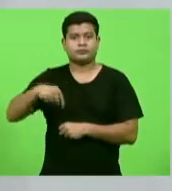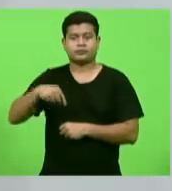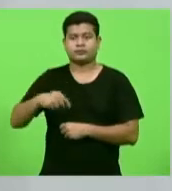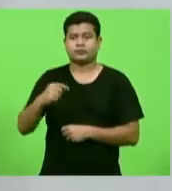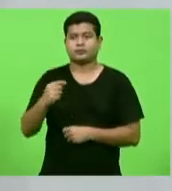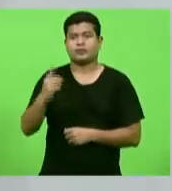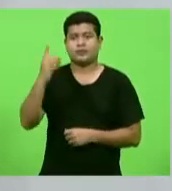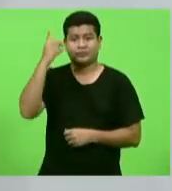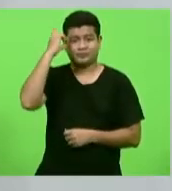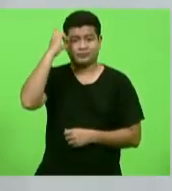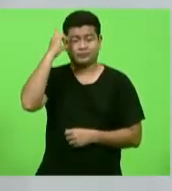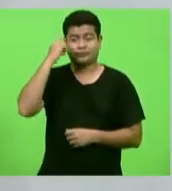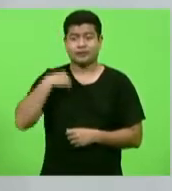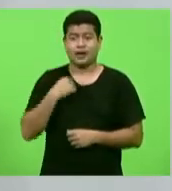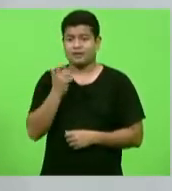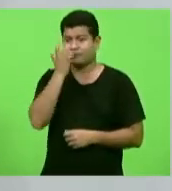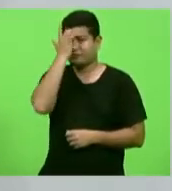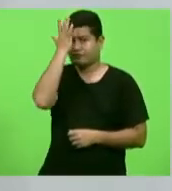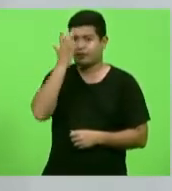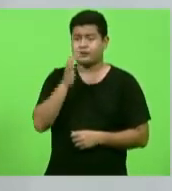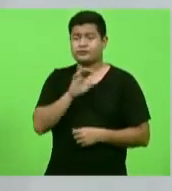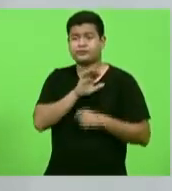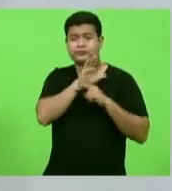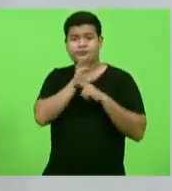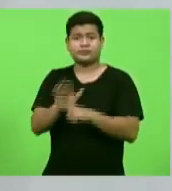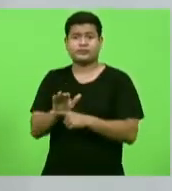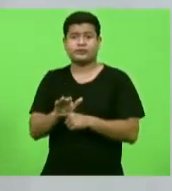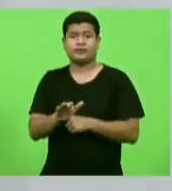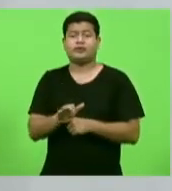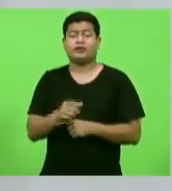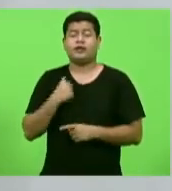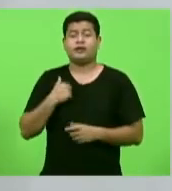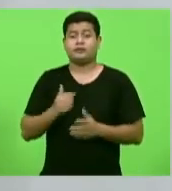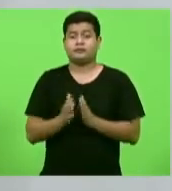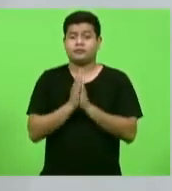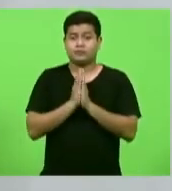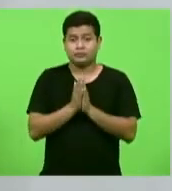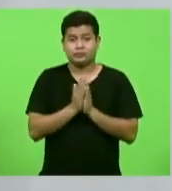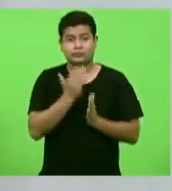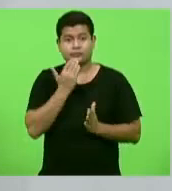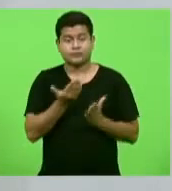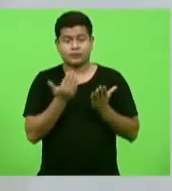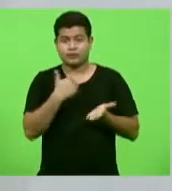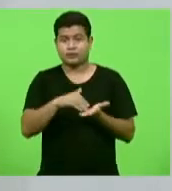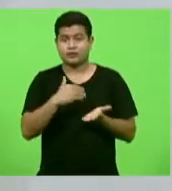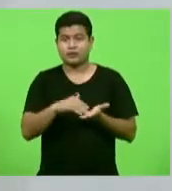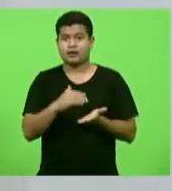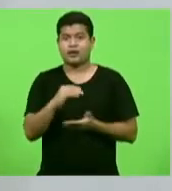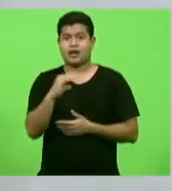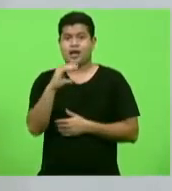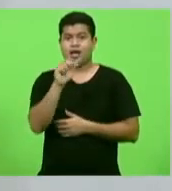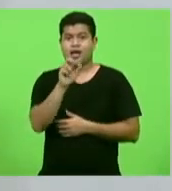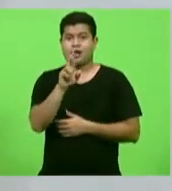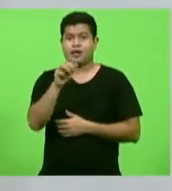É algo fácil de se fazer e então peço aqui um apelo à secretária Carmen Zanotto,